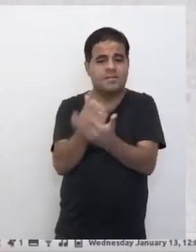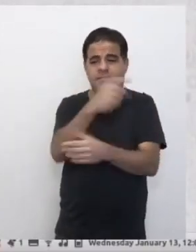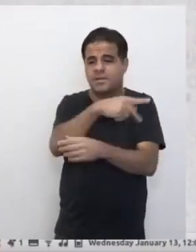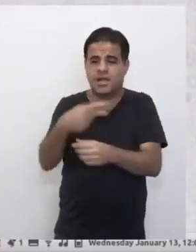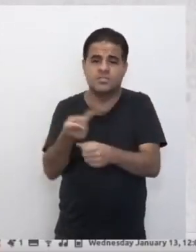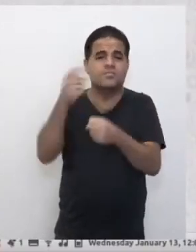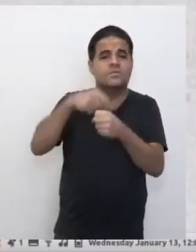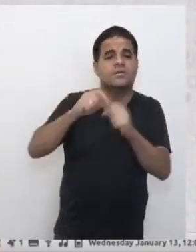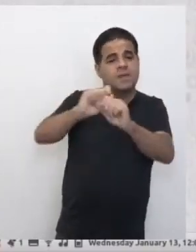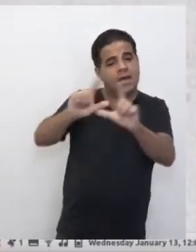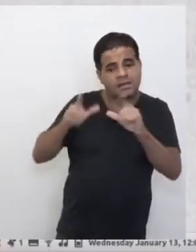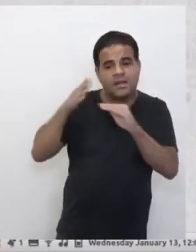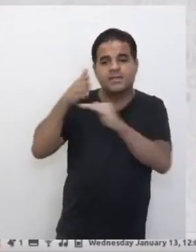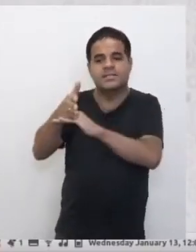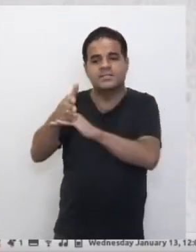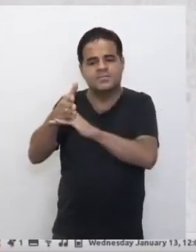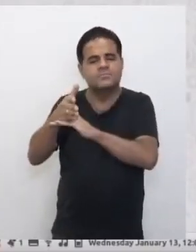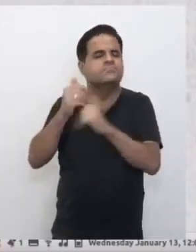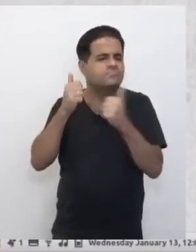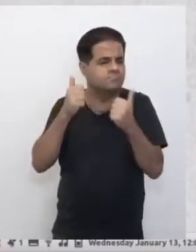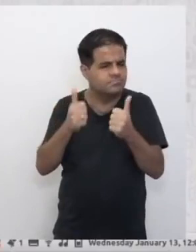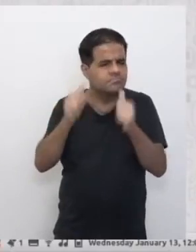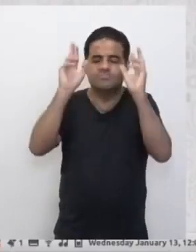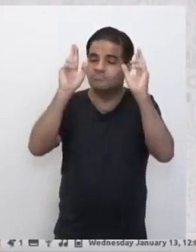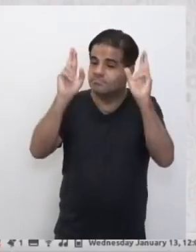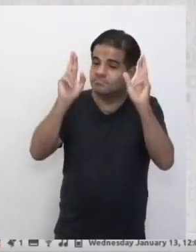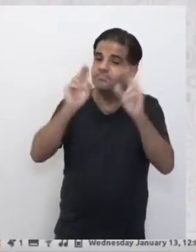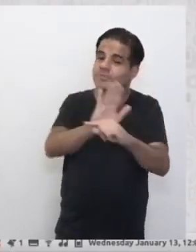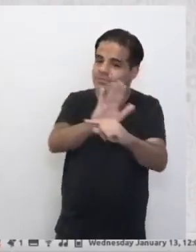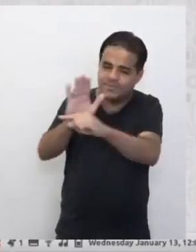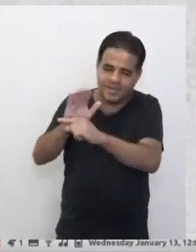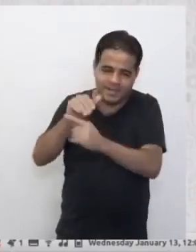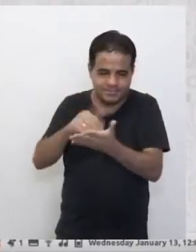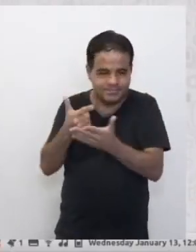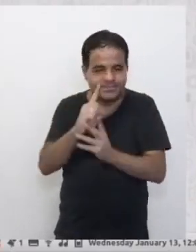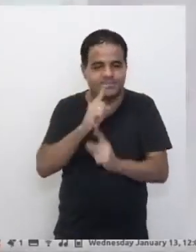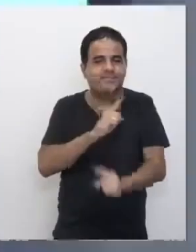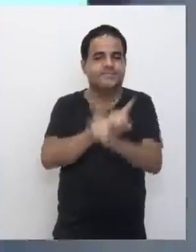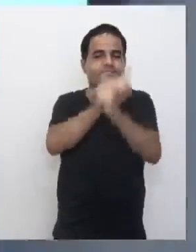de acesso. Tudo bem? Espero tê-los ajudado, até a próxima.